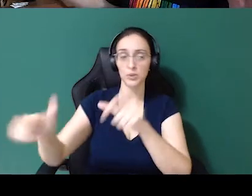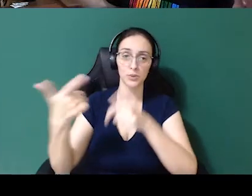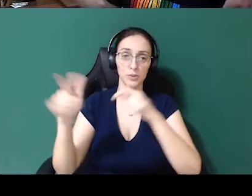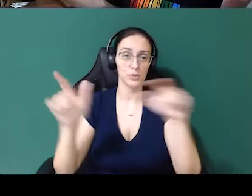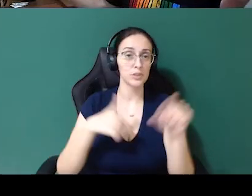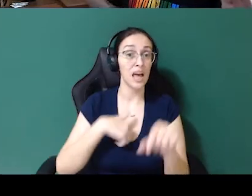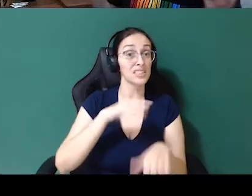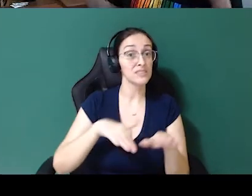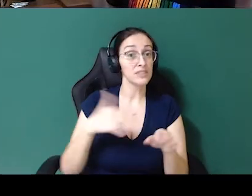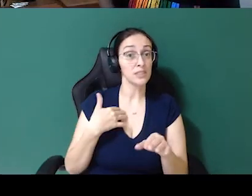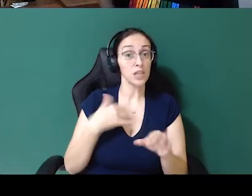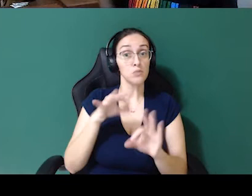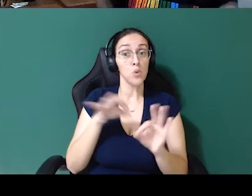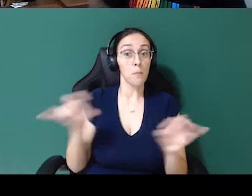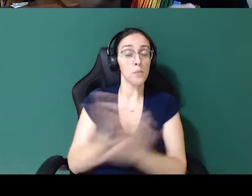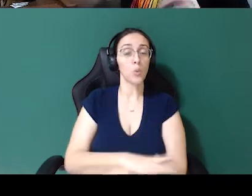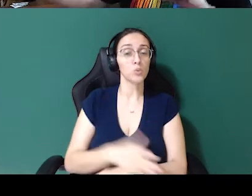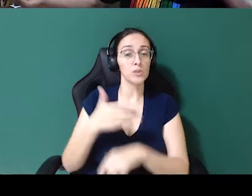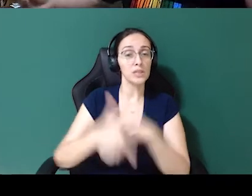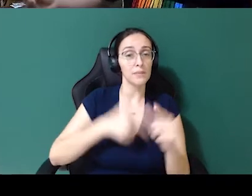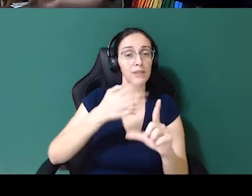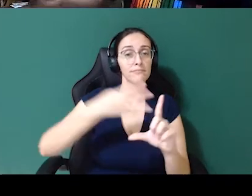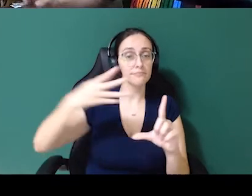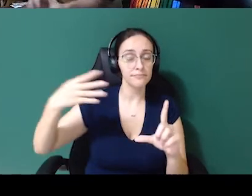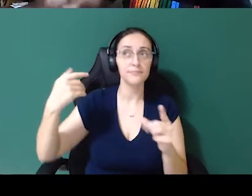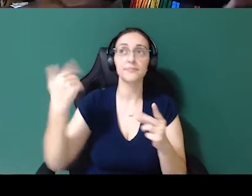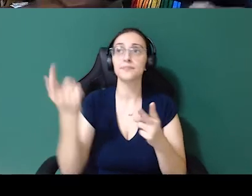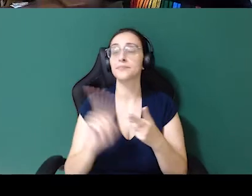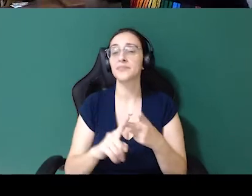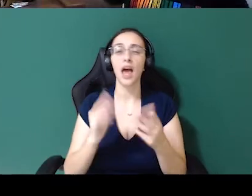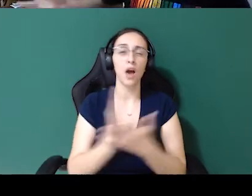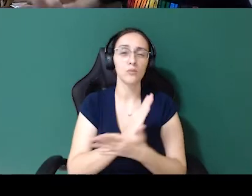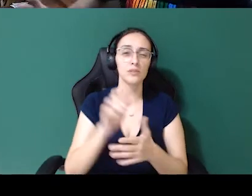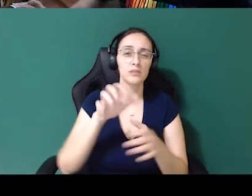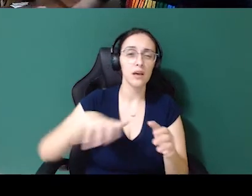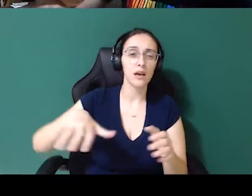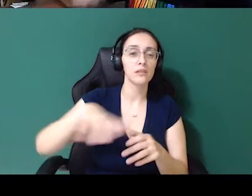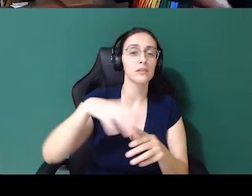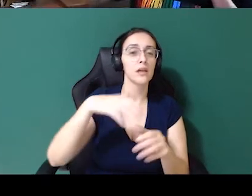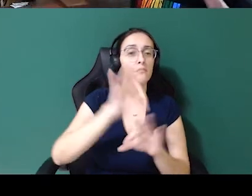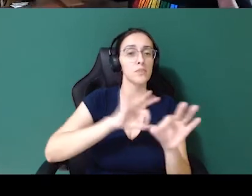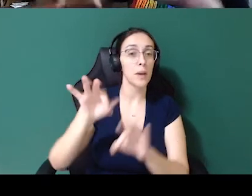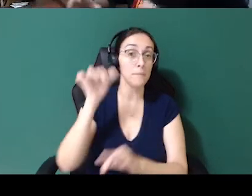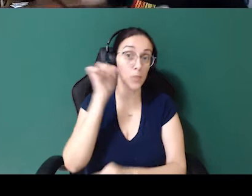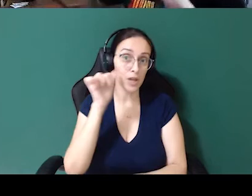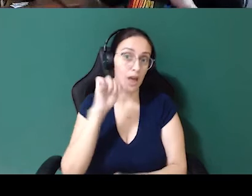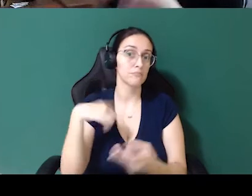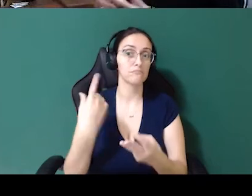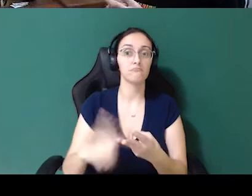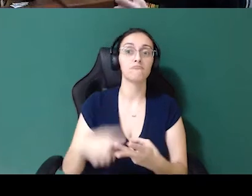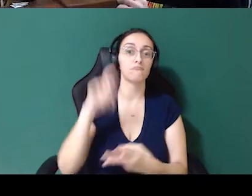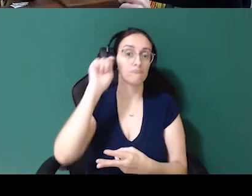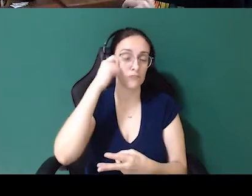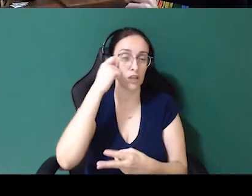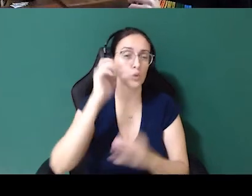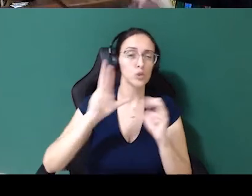muitas vezes não estão tão preparadas para trabalhar com LGBT. Algumas áreas também não estão tão preparadas para trabalhar com mulher, com negro. E tudo